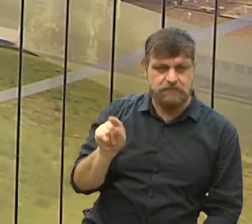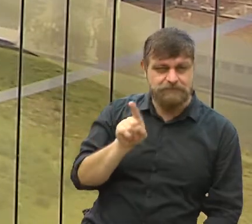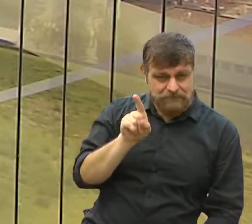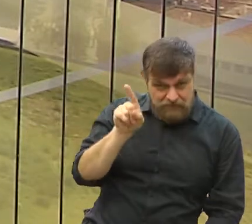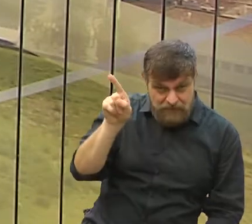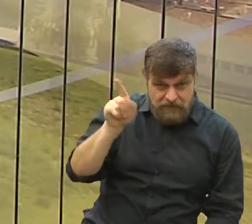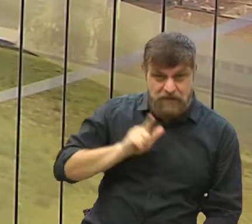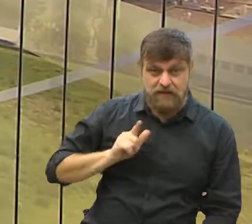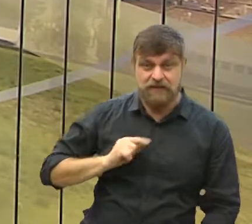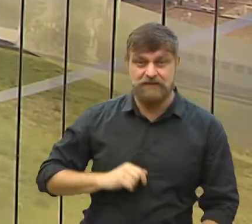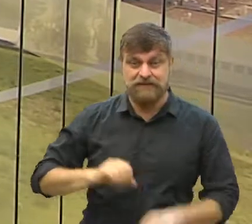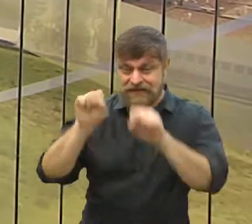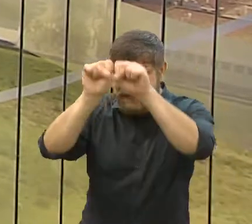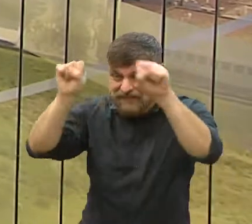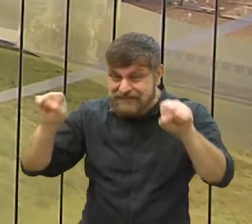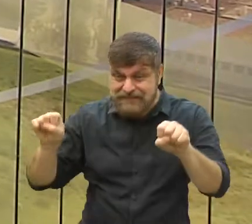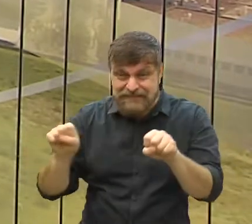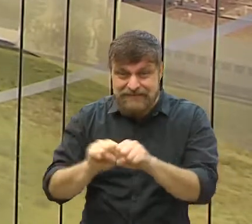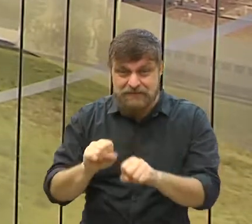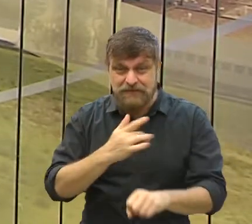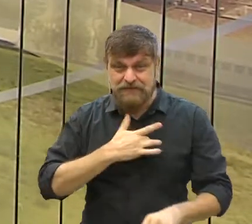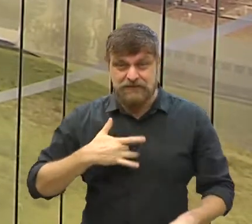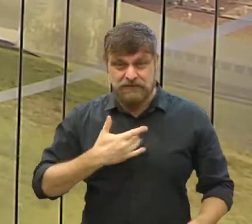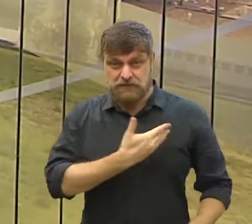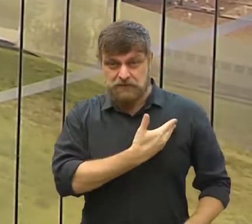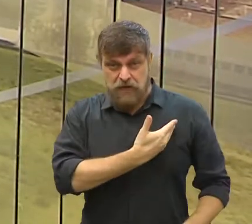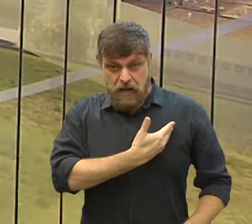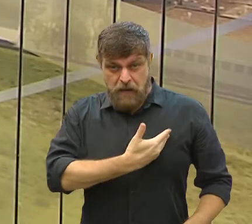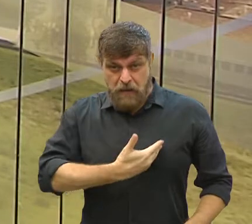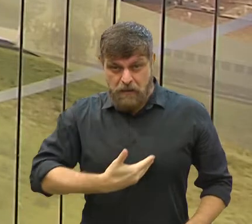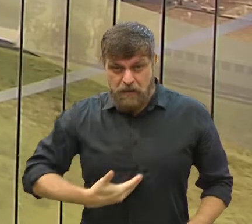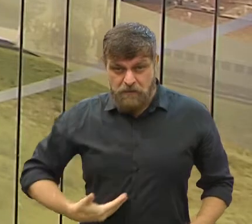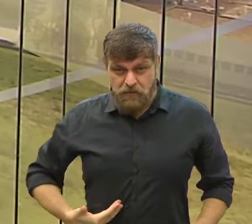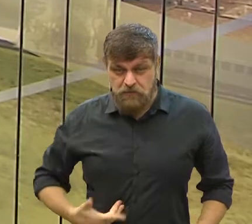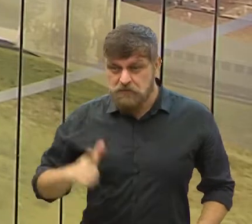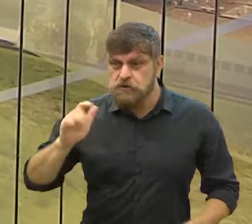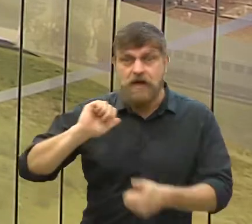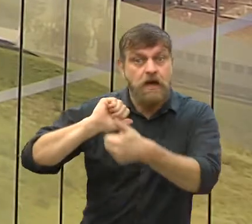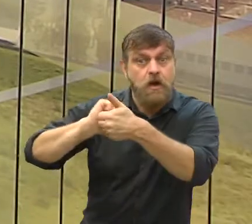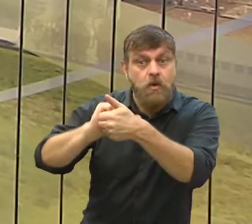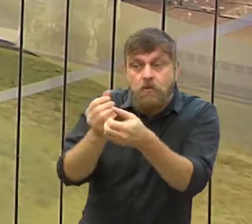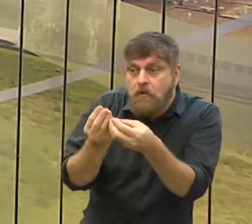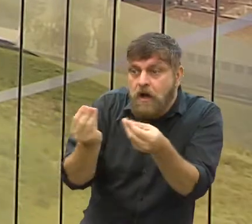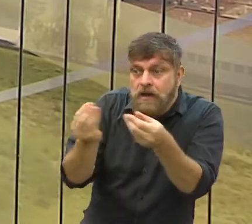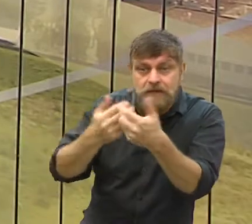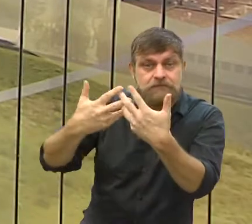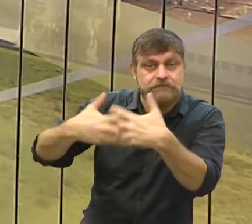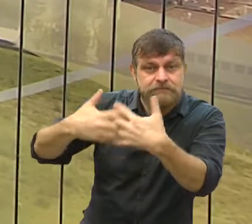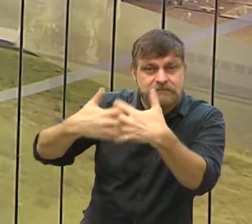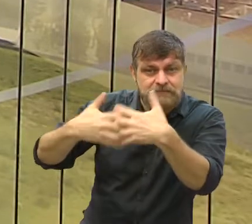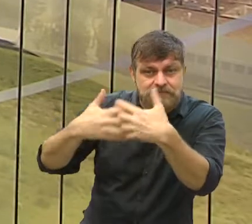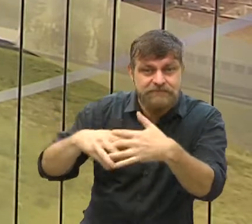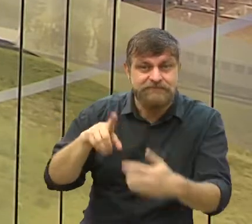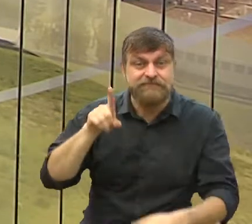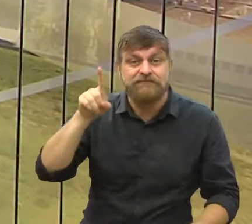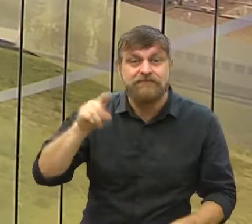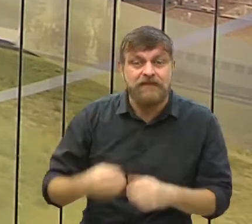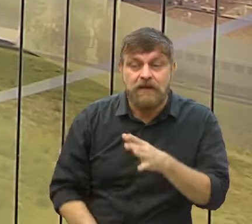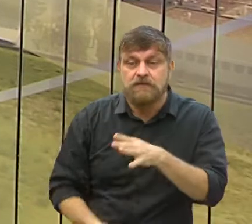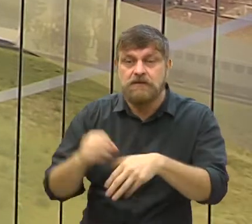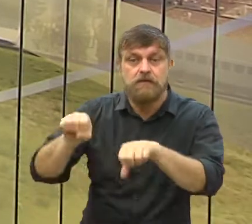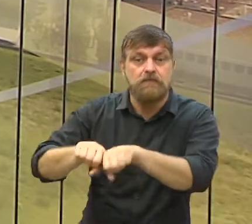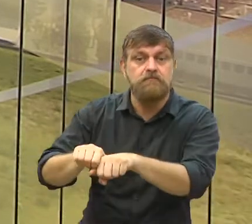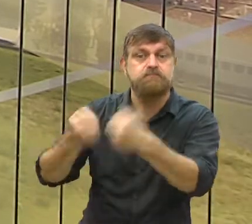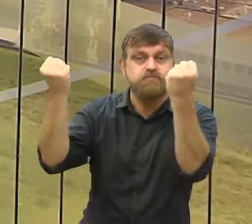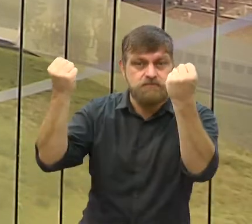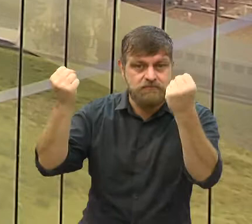que é um dos sistemas de saúde público de maior qualidade e de efetividade